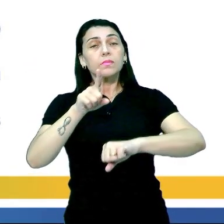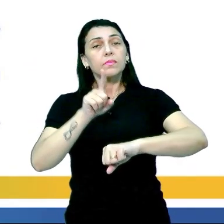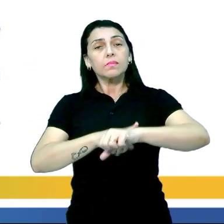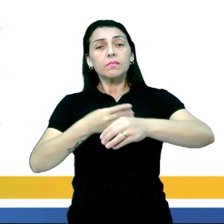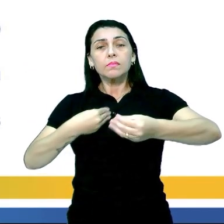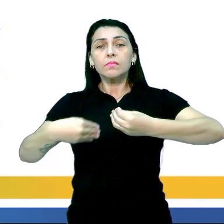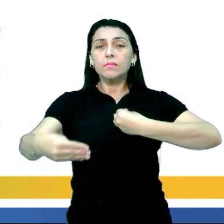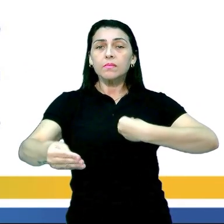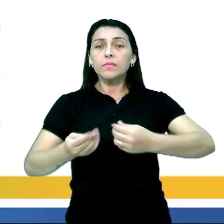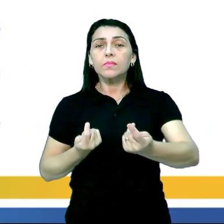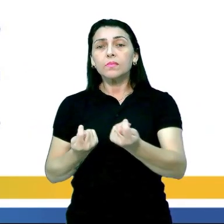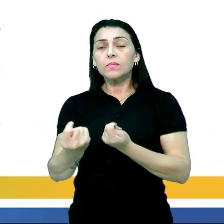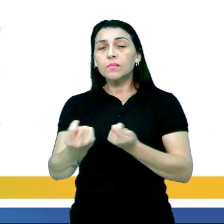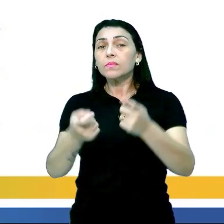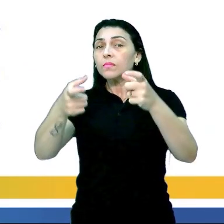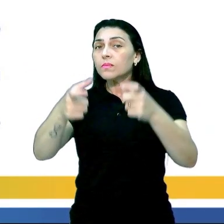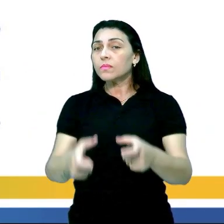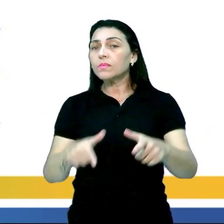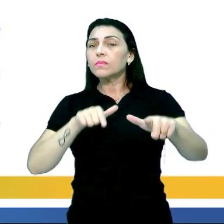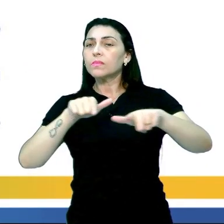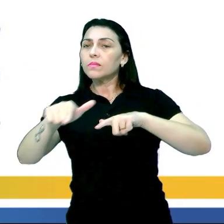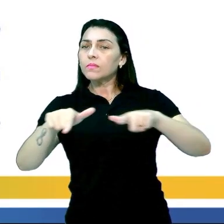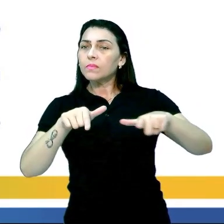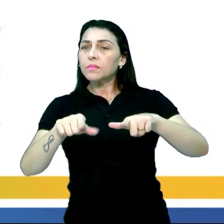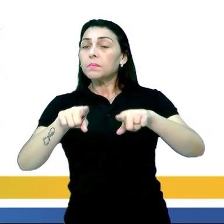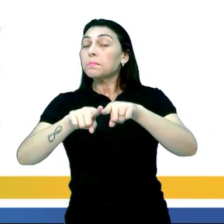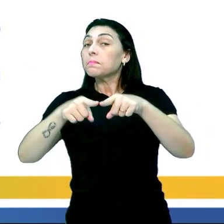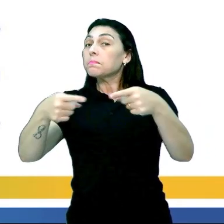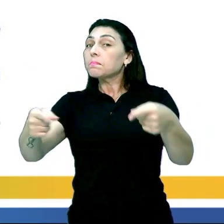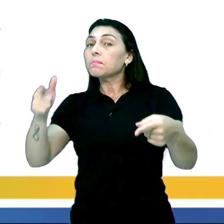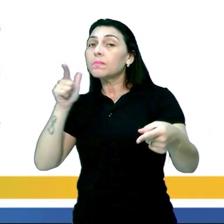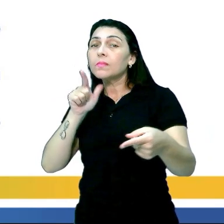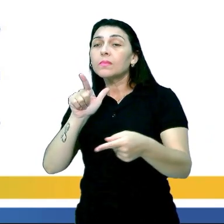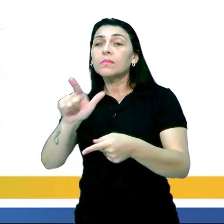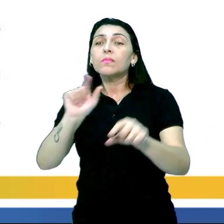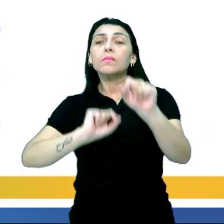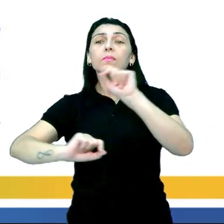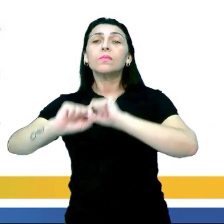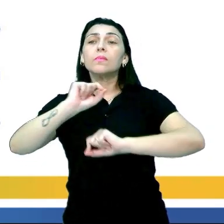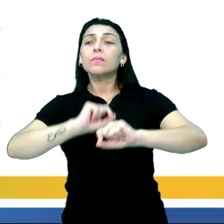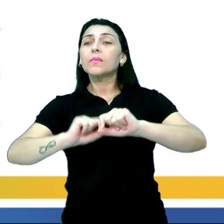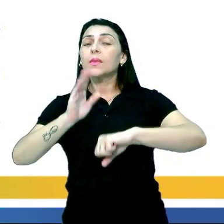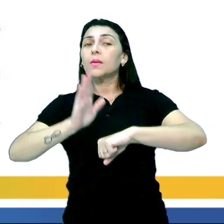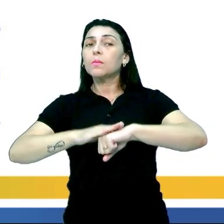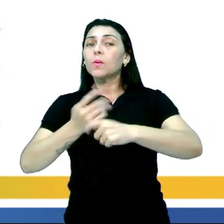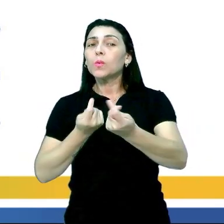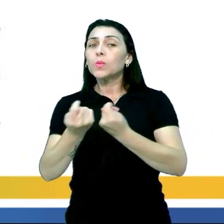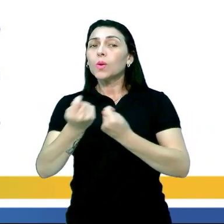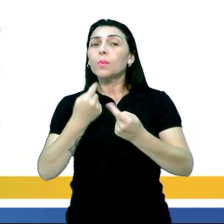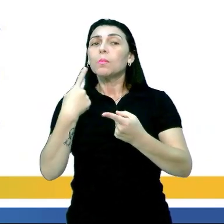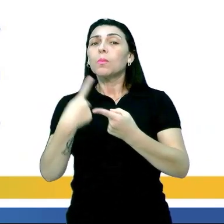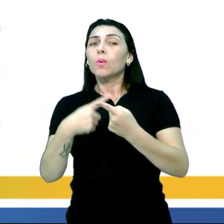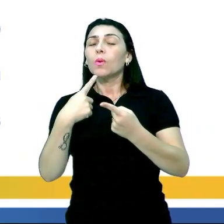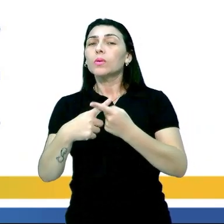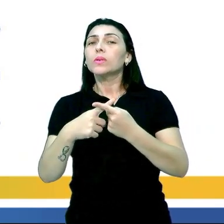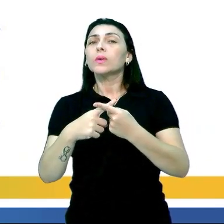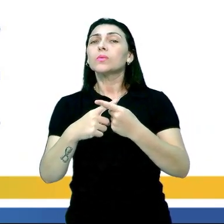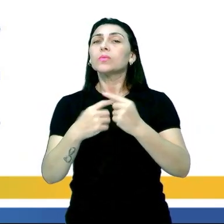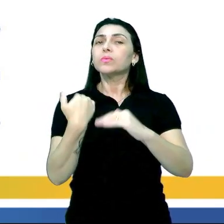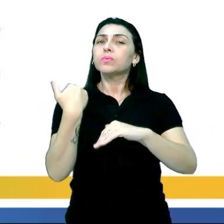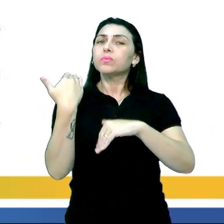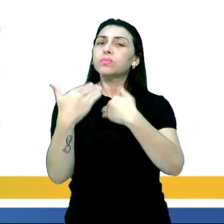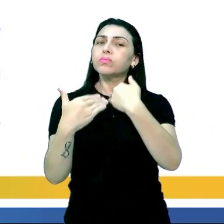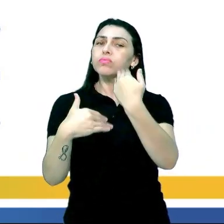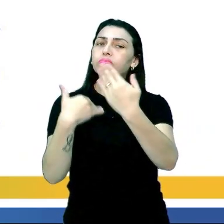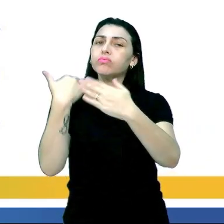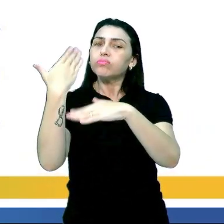em tempo flexível, controla o local do trabalho, mas não adquire maior controle sobre o